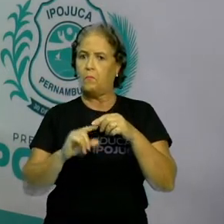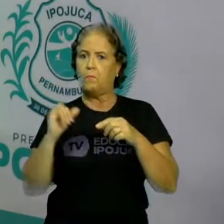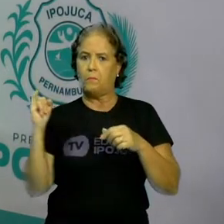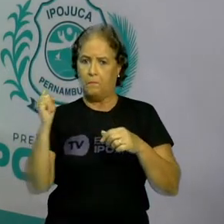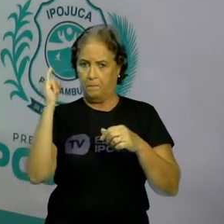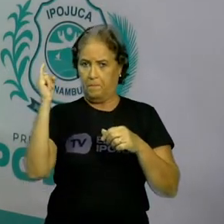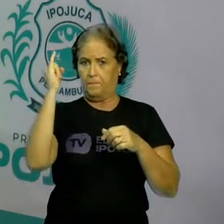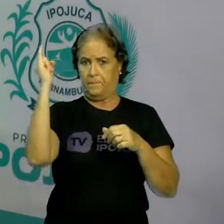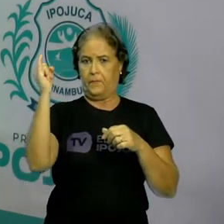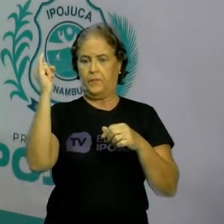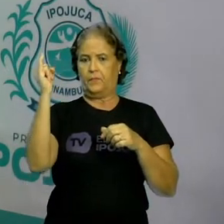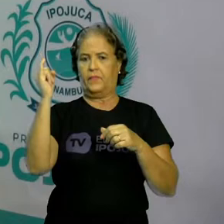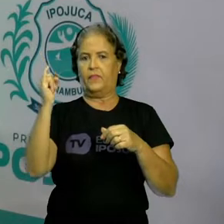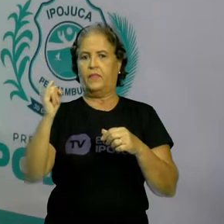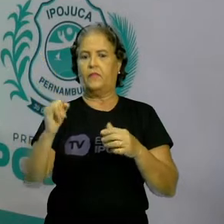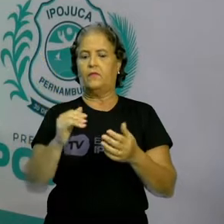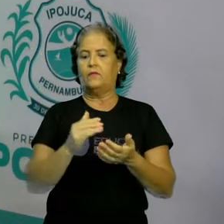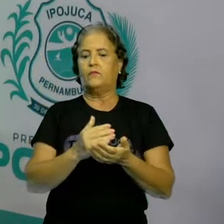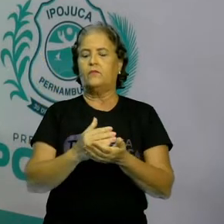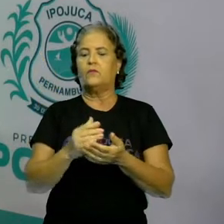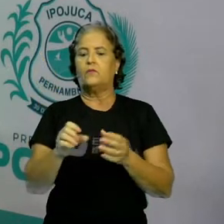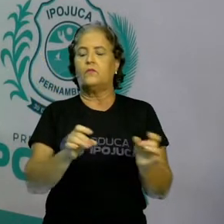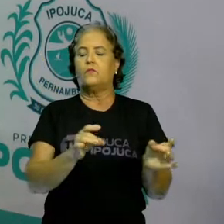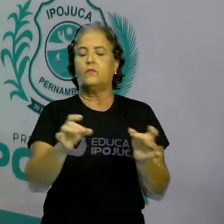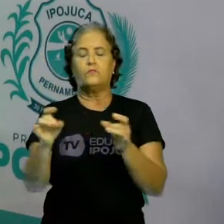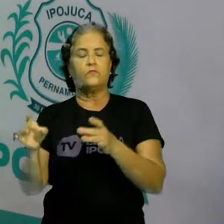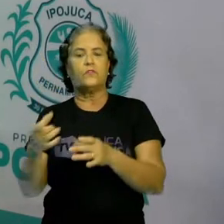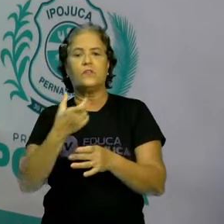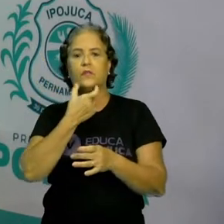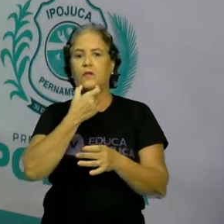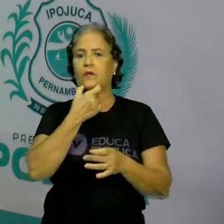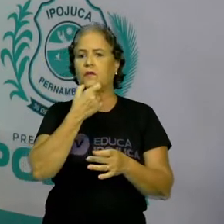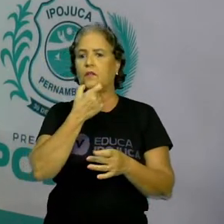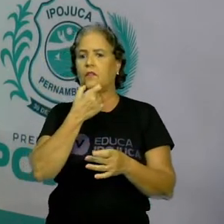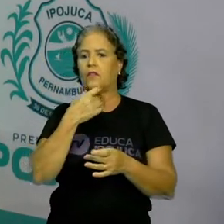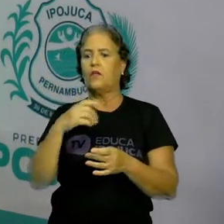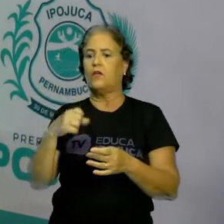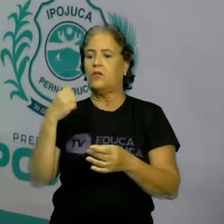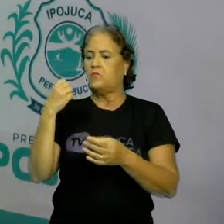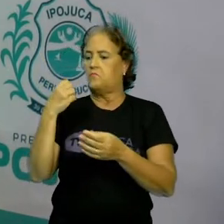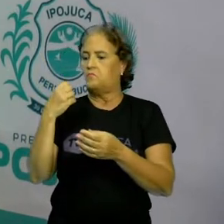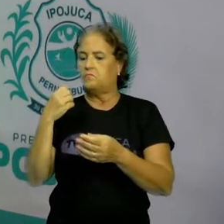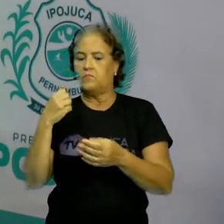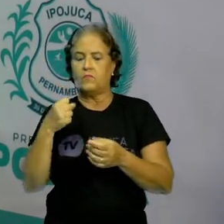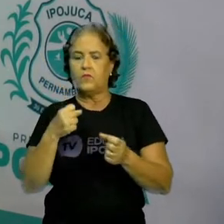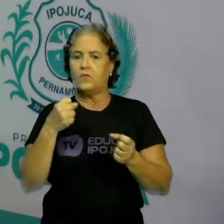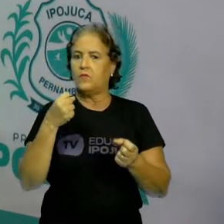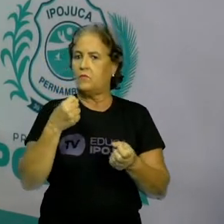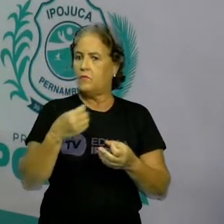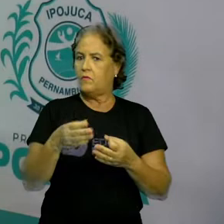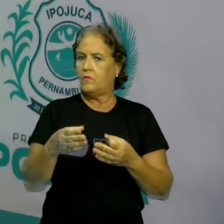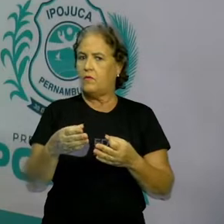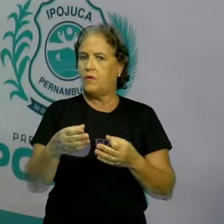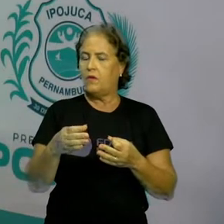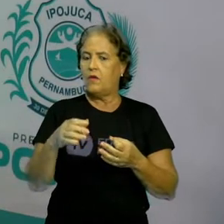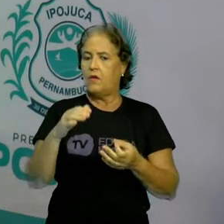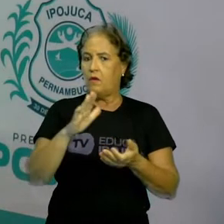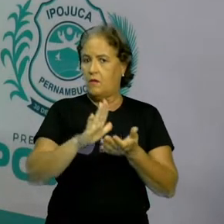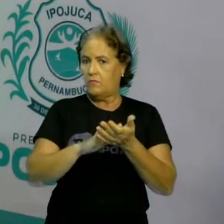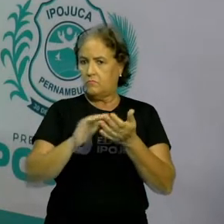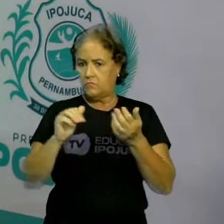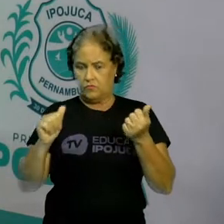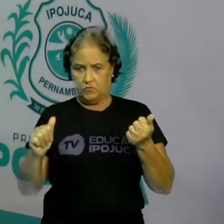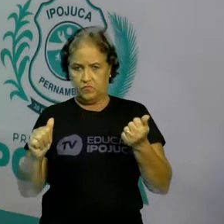também derrotando a Espanha, certo? Que era uma grande adversária nas navegações ali na Europa,